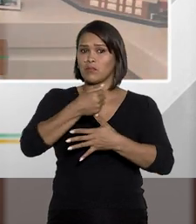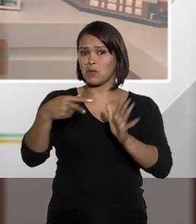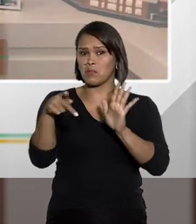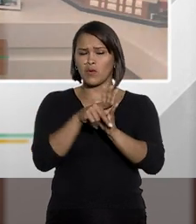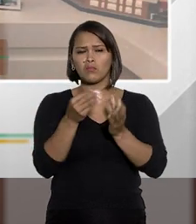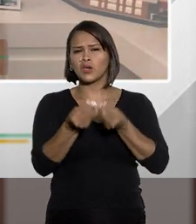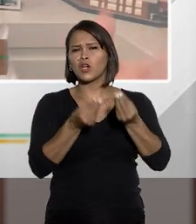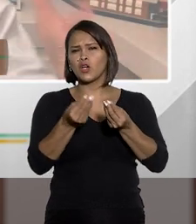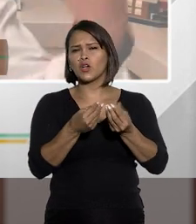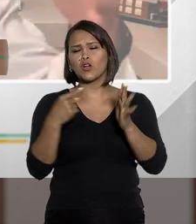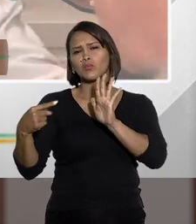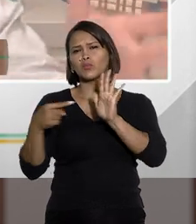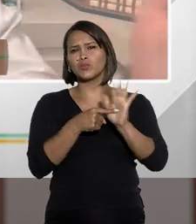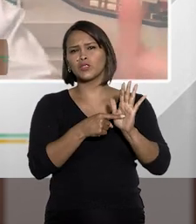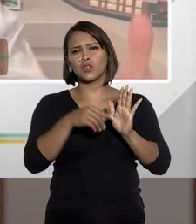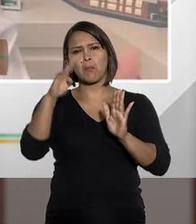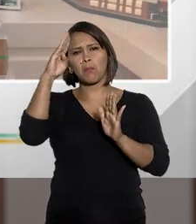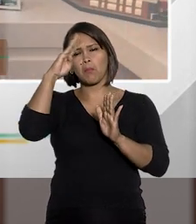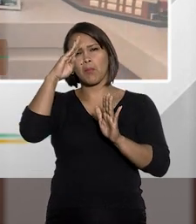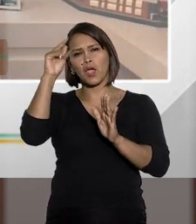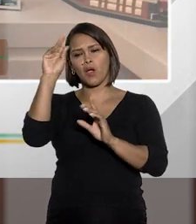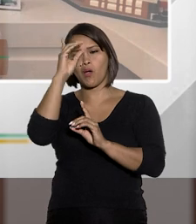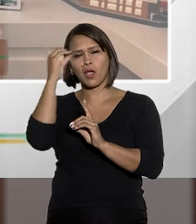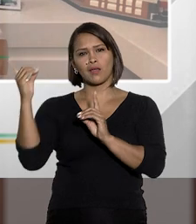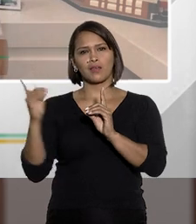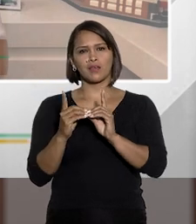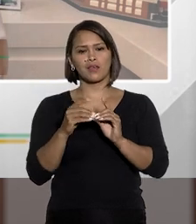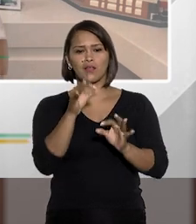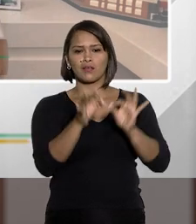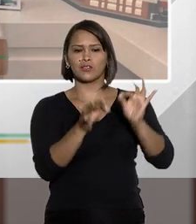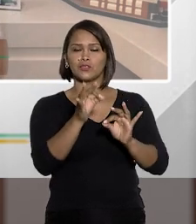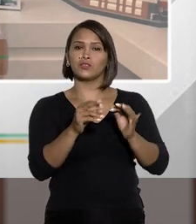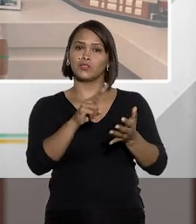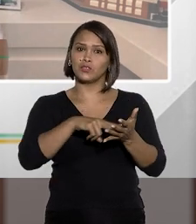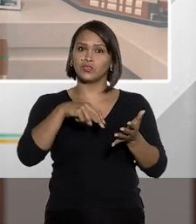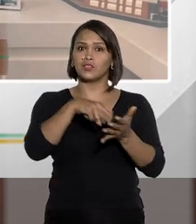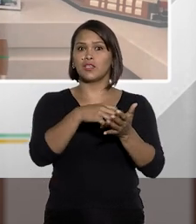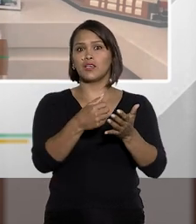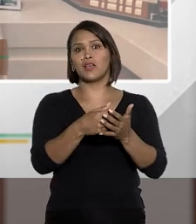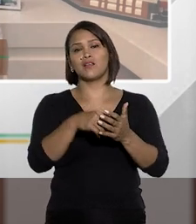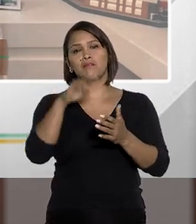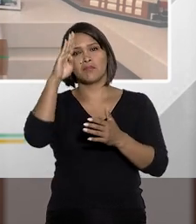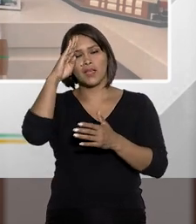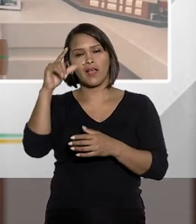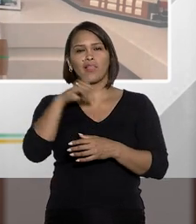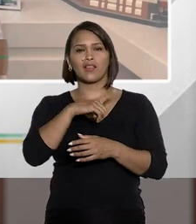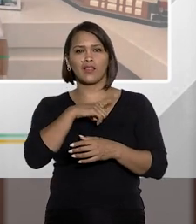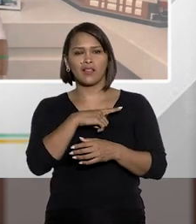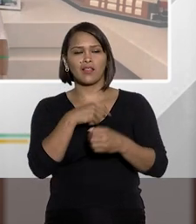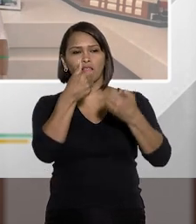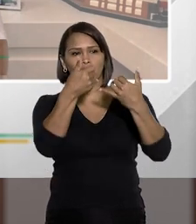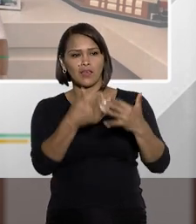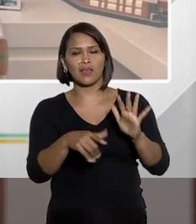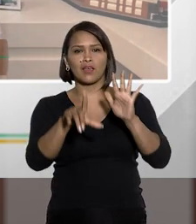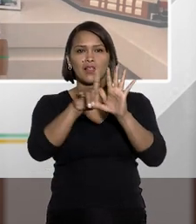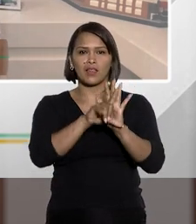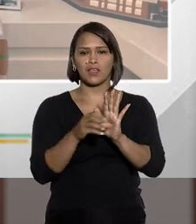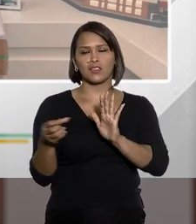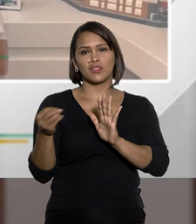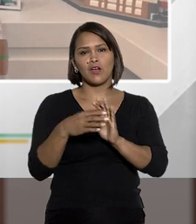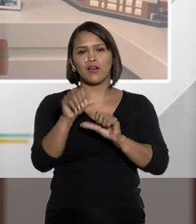aqui uma súmula, como é que o senhor está denunciando o meu cliente na justiça militar? Aí você tem que explicar que houve a lei 13